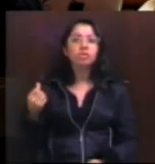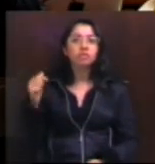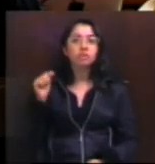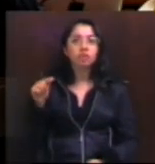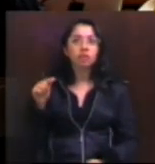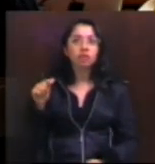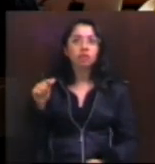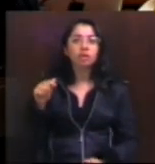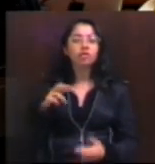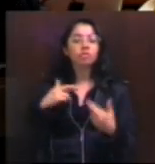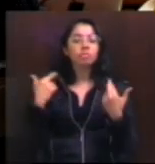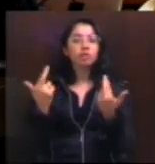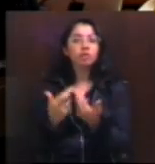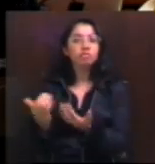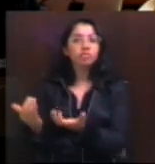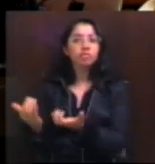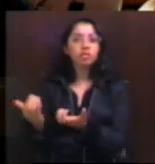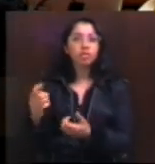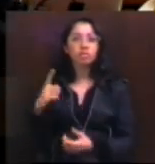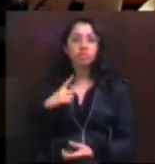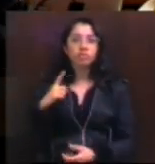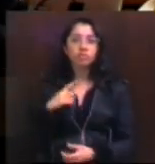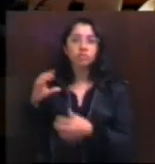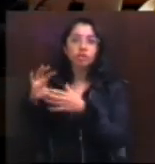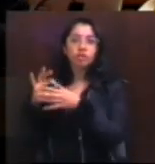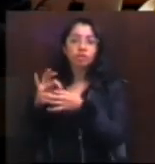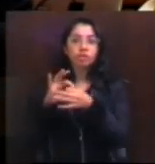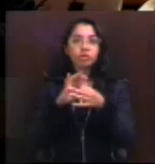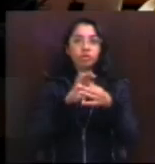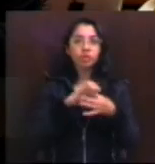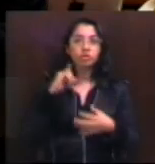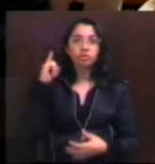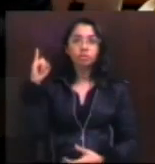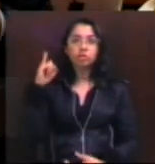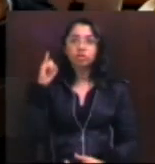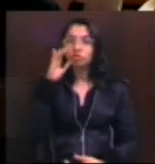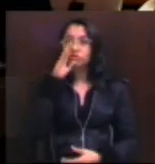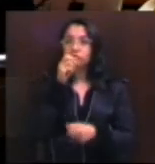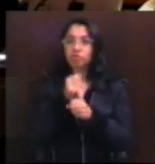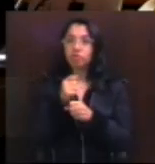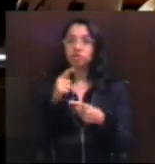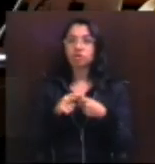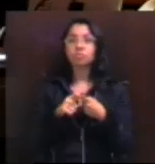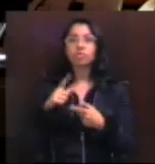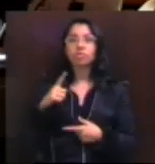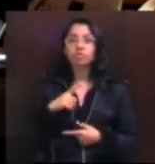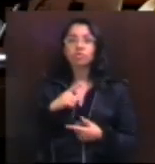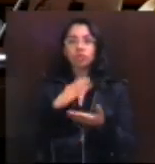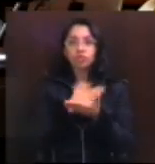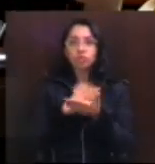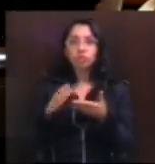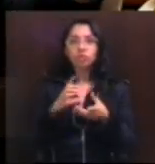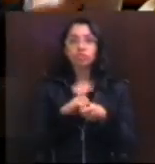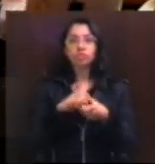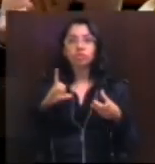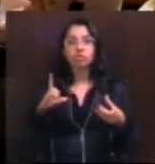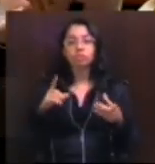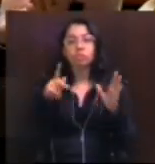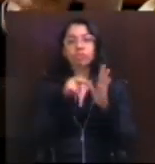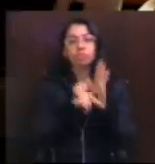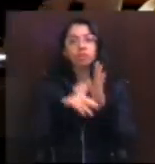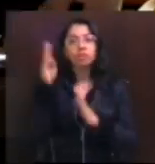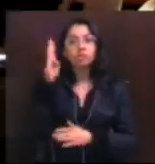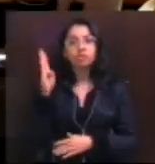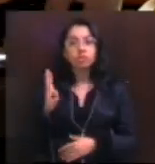juvenil e que também tinha um contexto interessante, forte, porque tinha o início da ditadura no plano nacional,